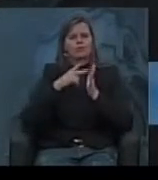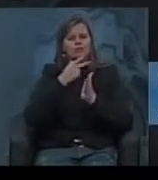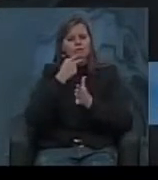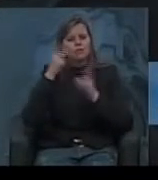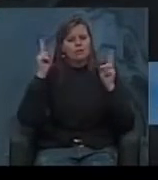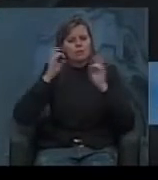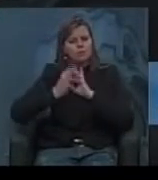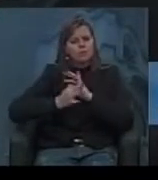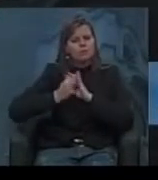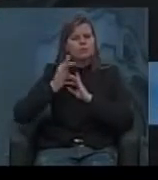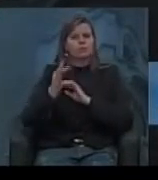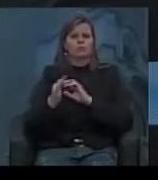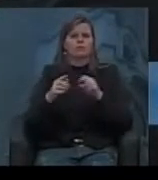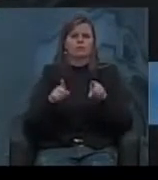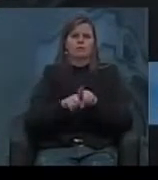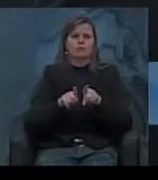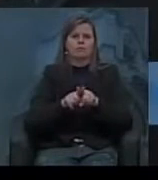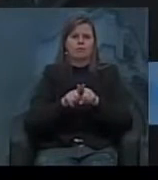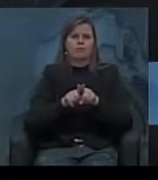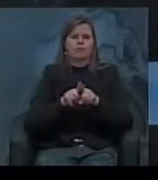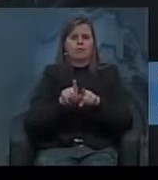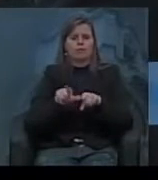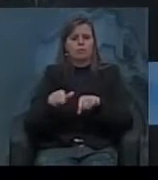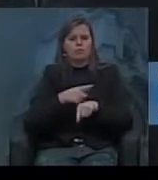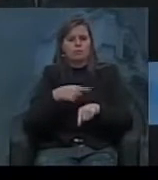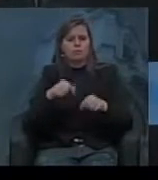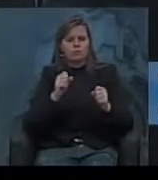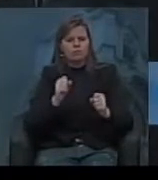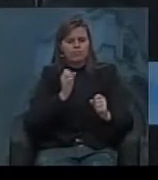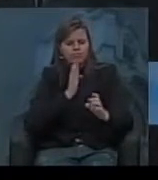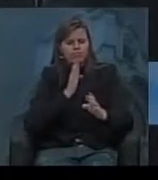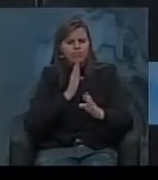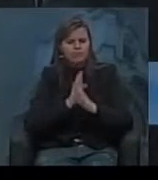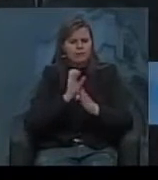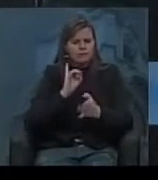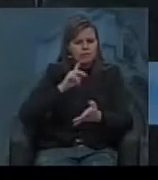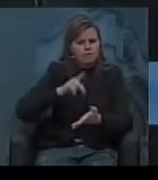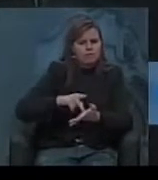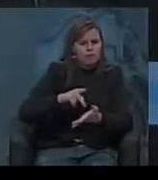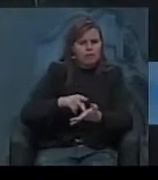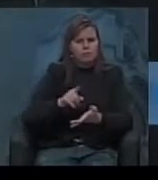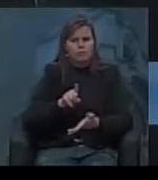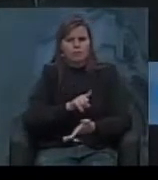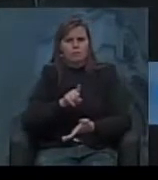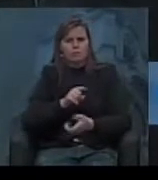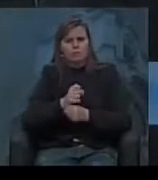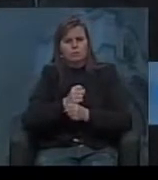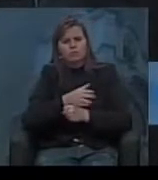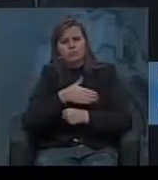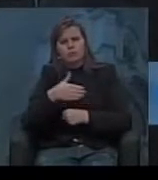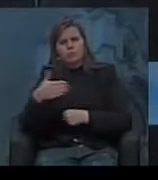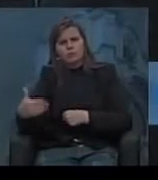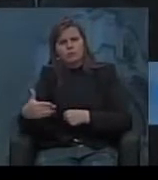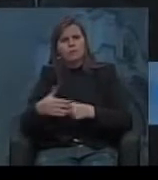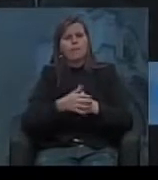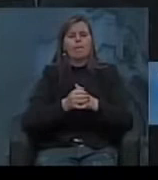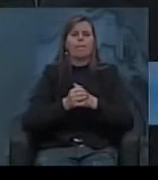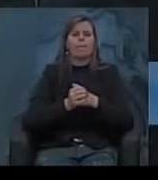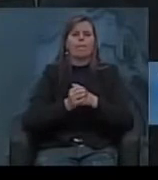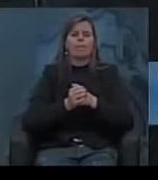do futuro e que depois nós podemos constatar sua veracidade nos anos que seguiram. Mas eu